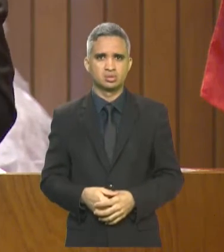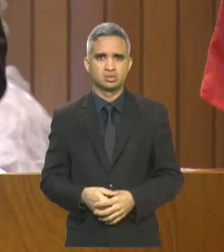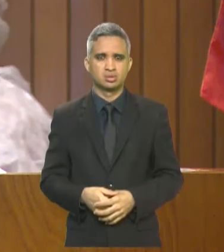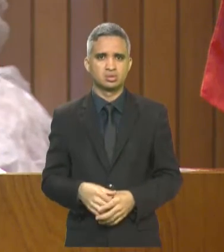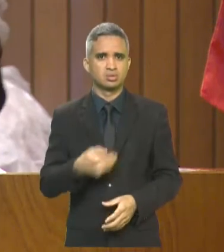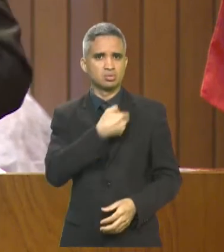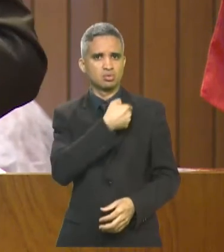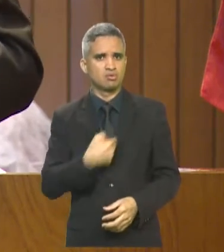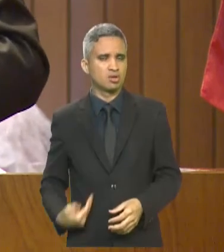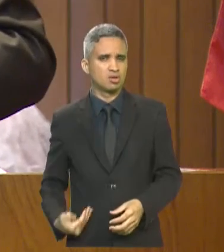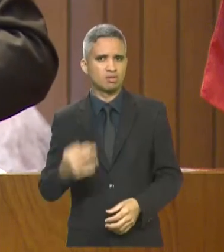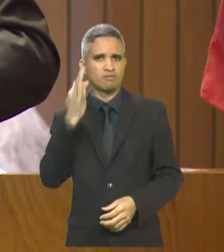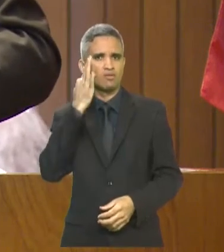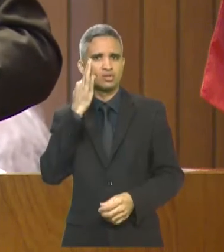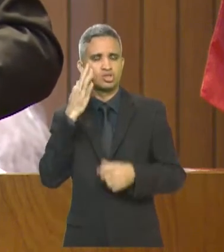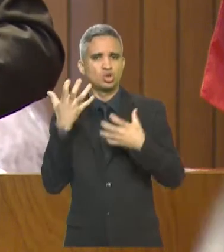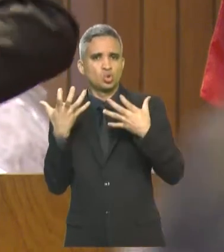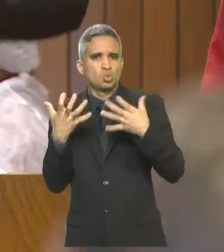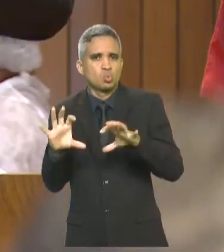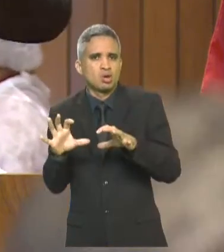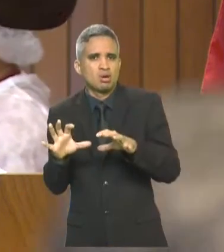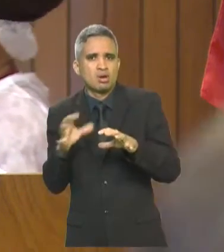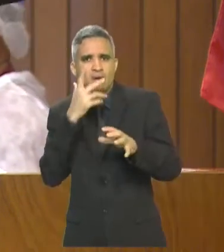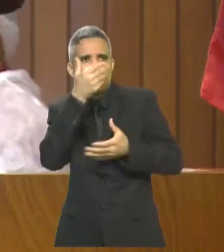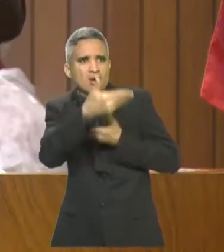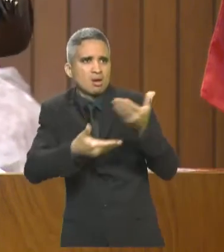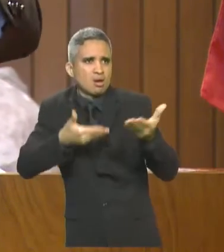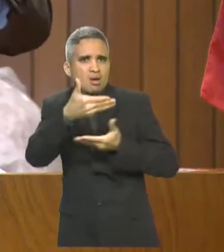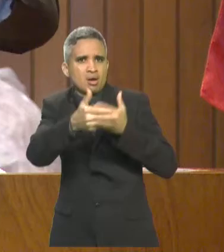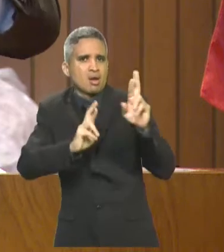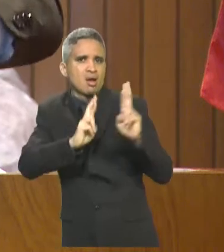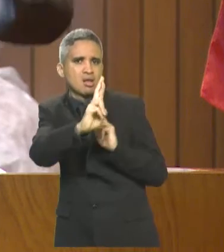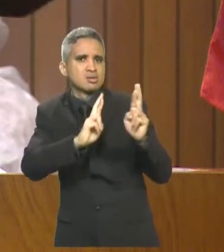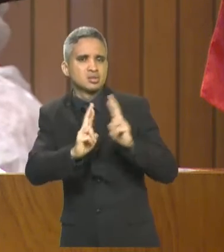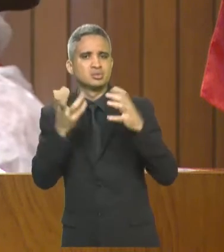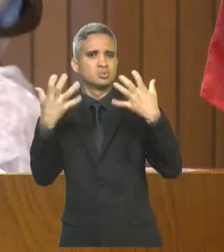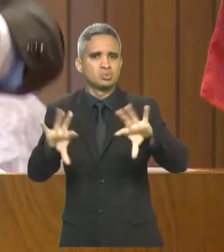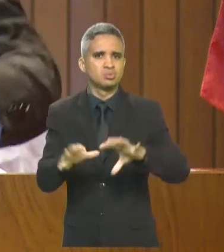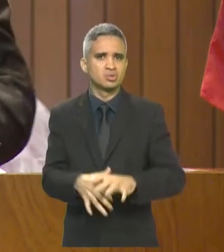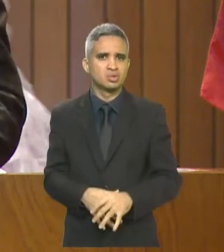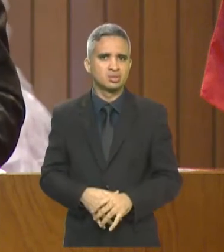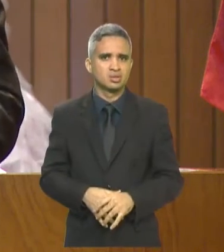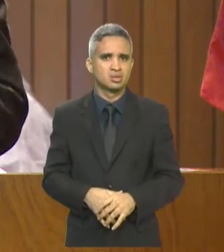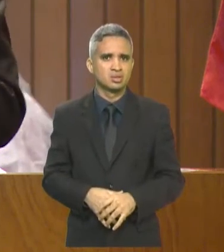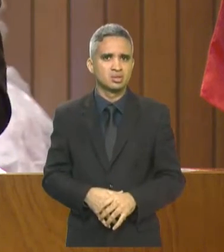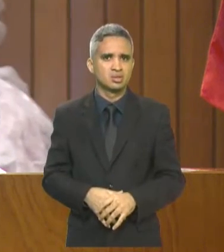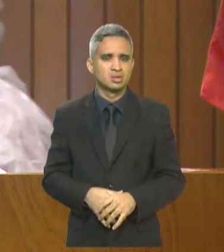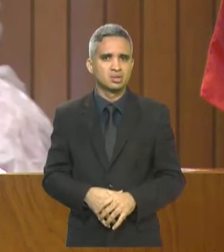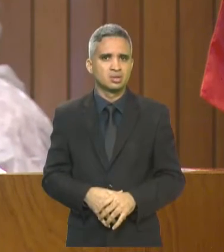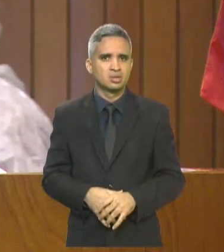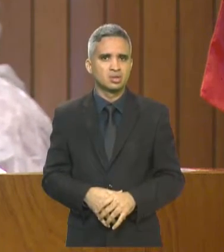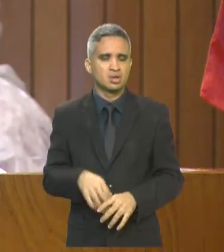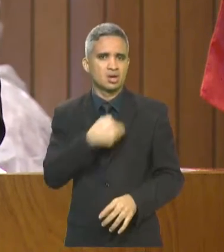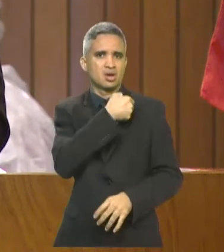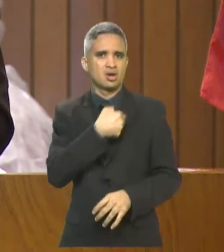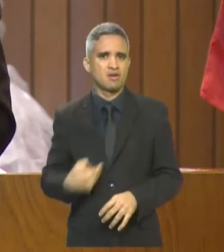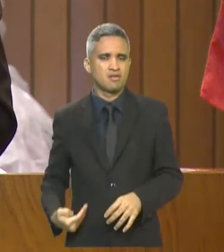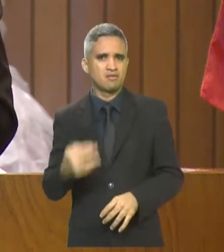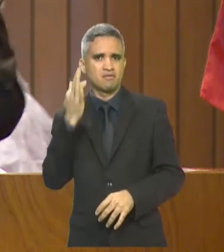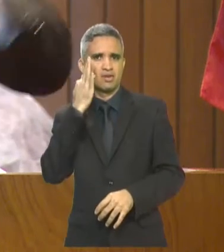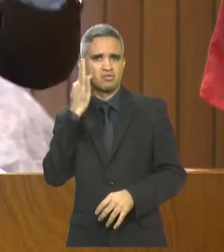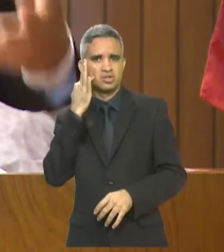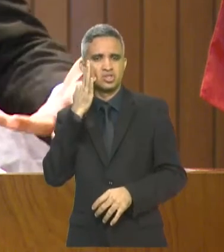para gerir um Estado, e aí precisa judicializar, para conquistar mais leitos. Governador Flavidino,